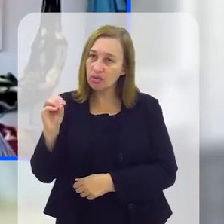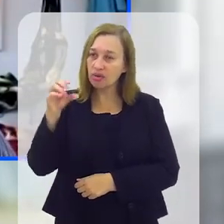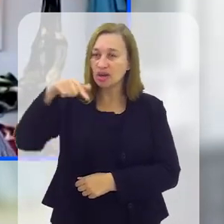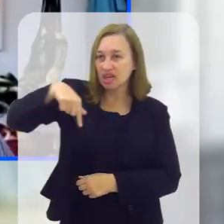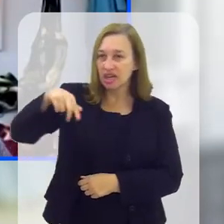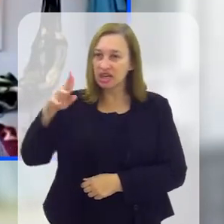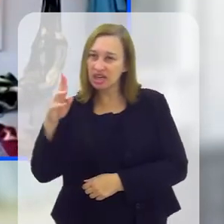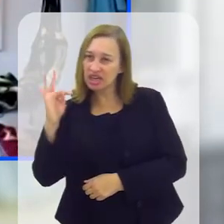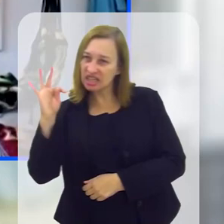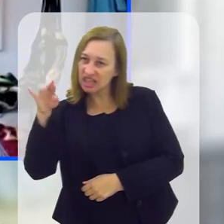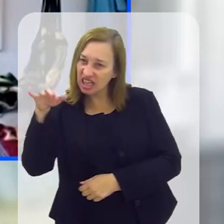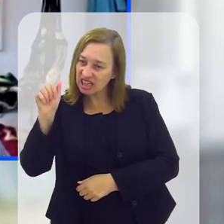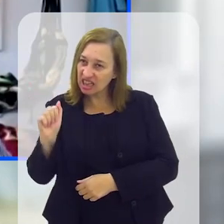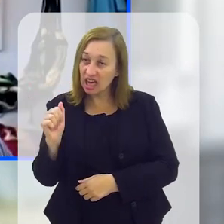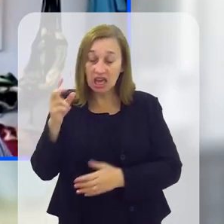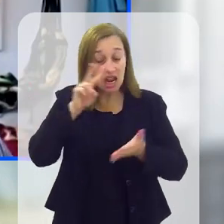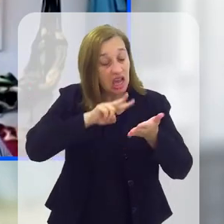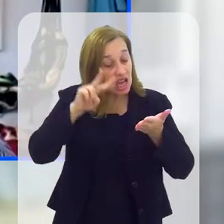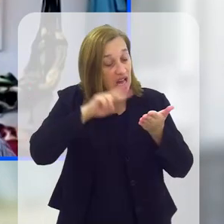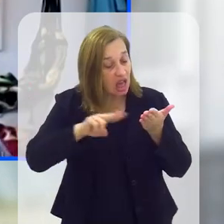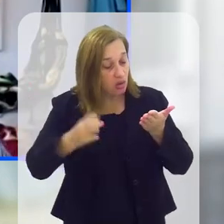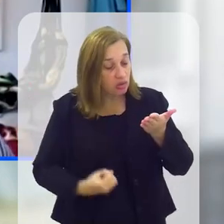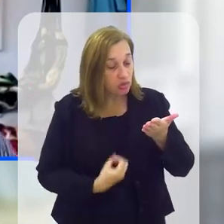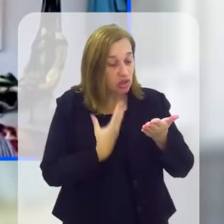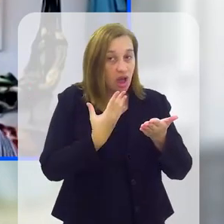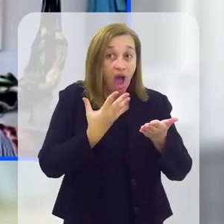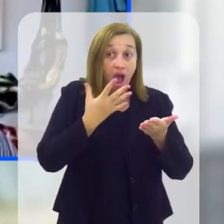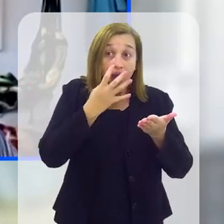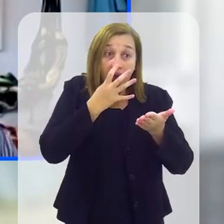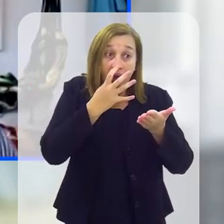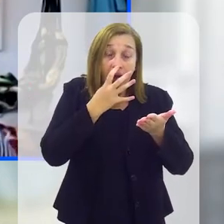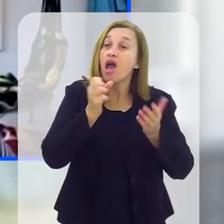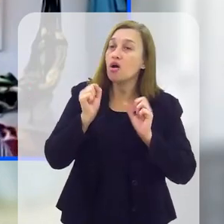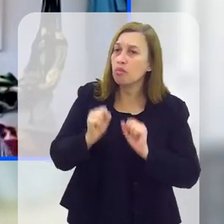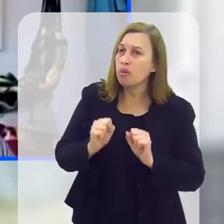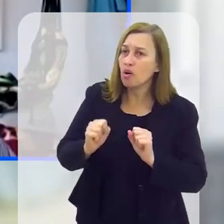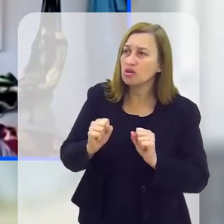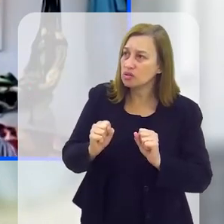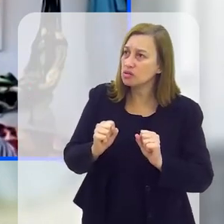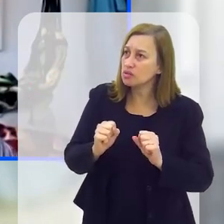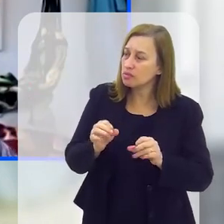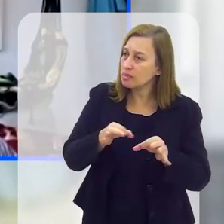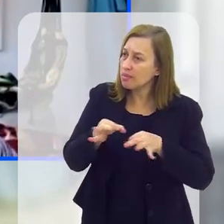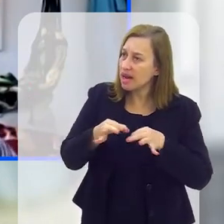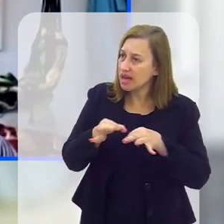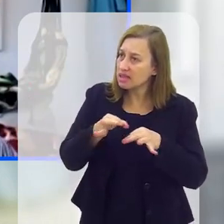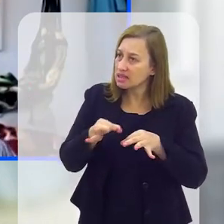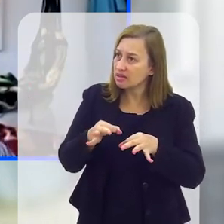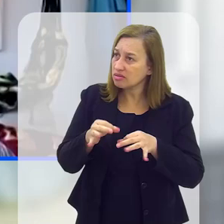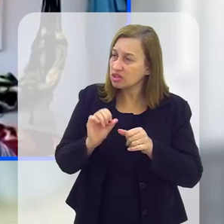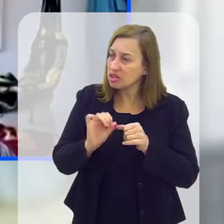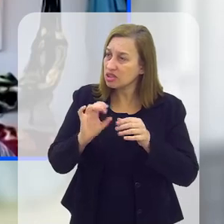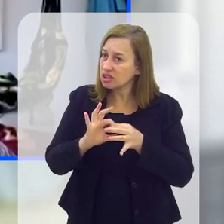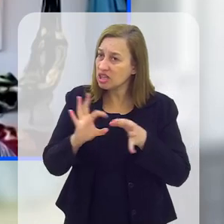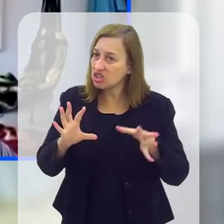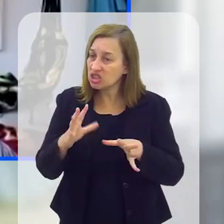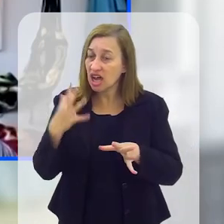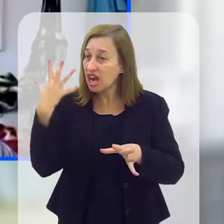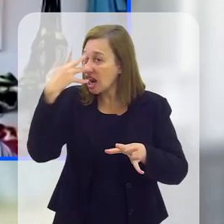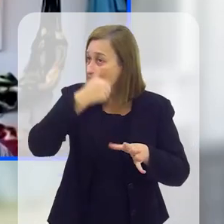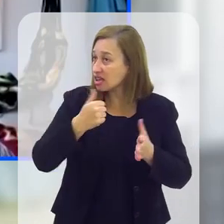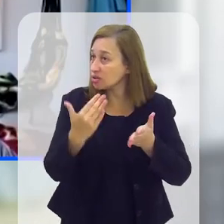imediatamente leu as poesias, ficou encantado e disse eu posso fazer a apresentação do livro e fez a apresentação